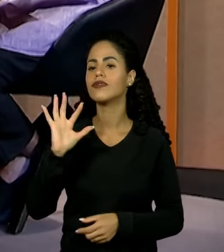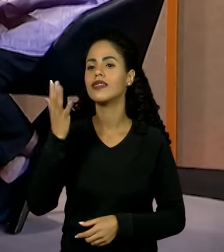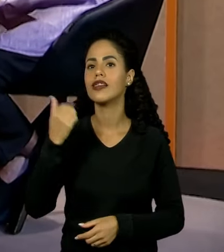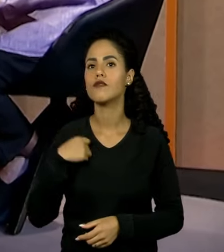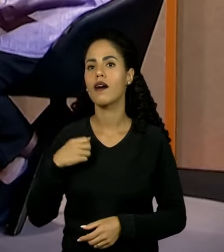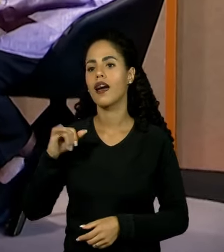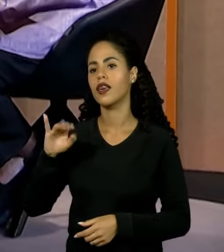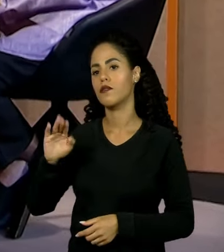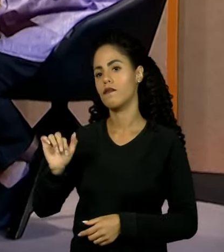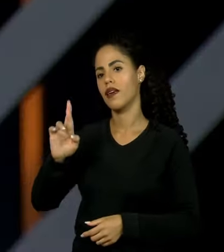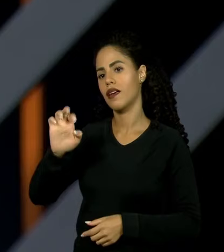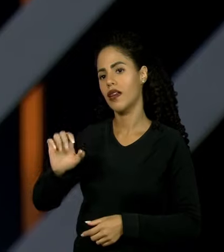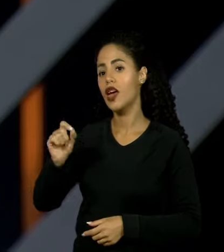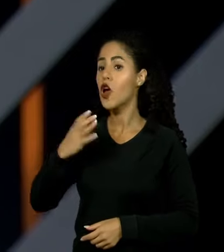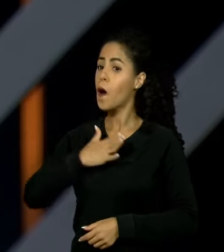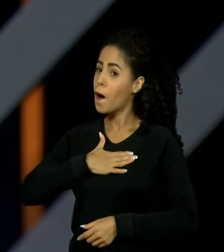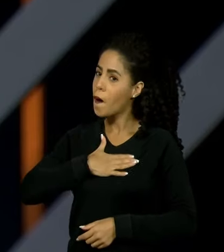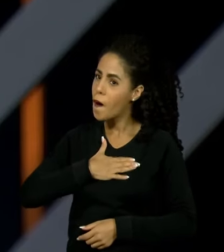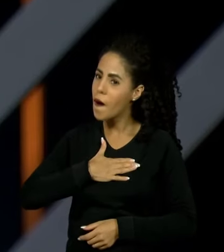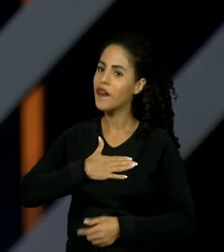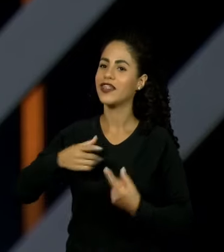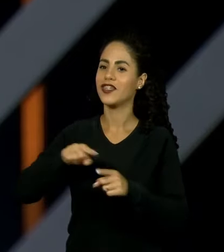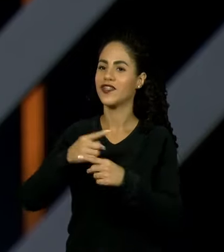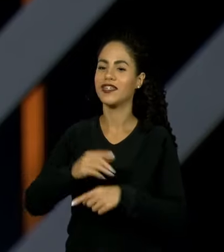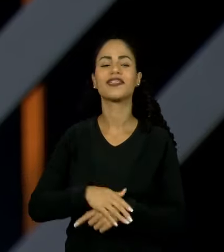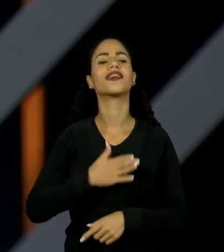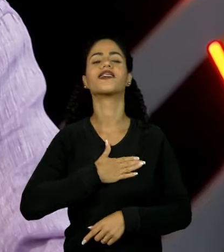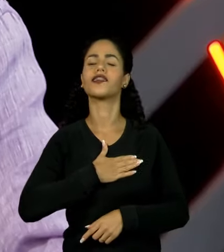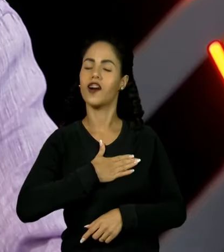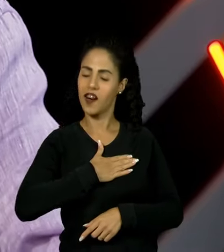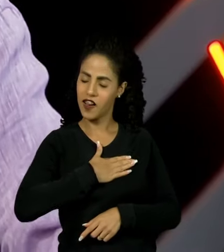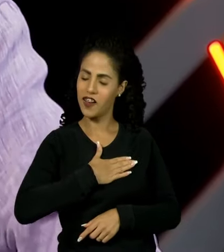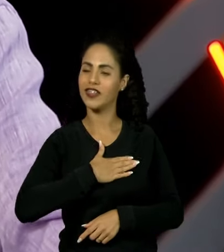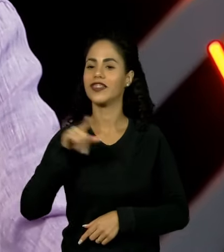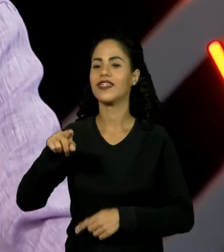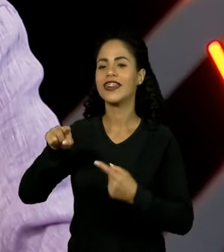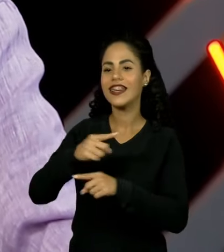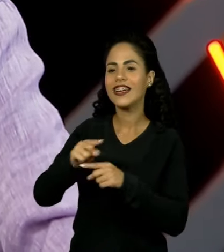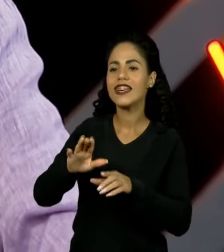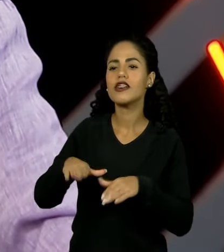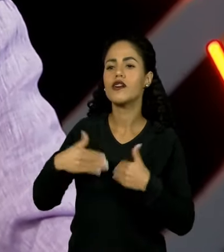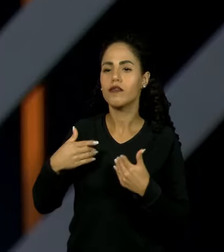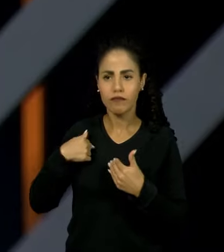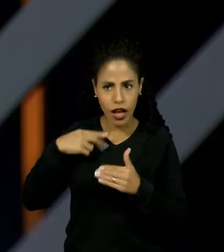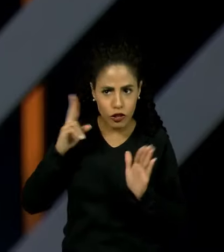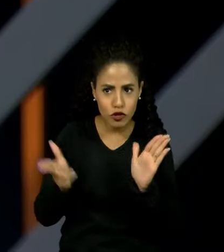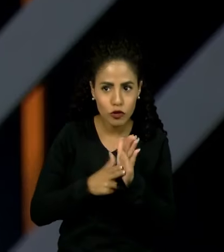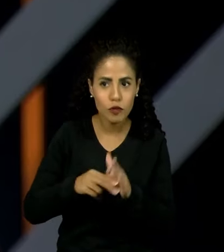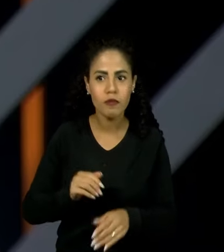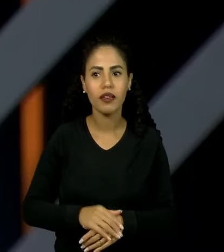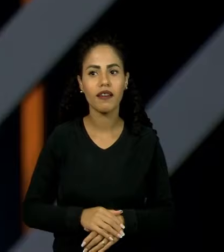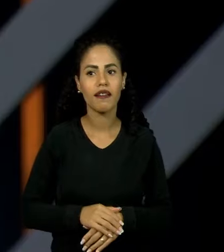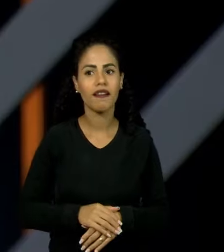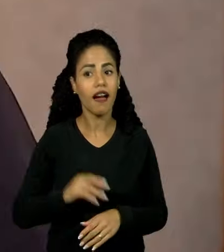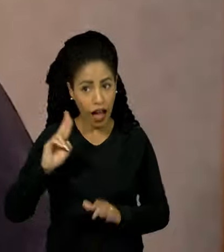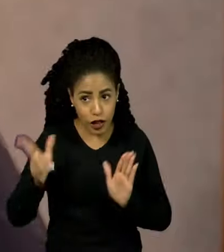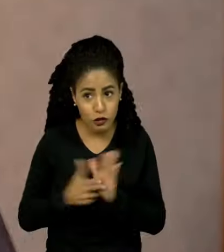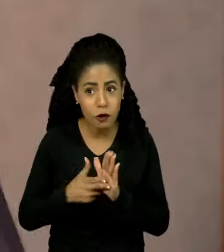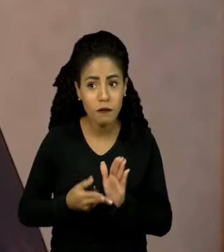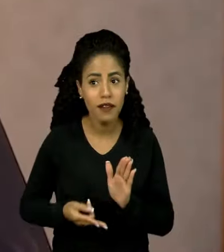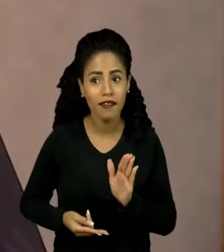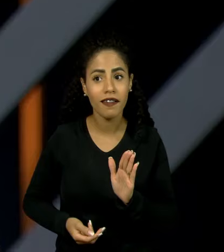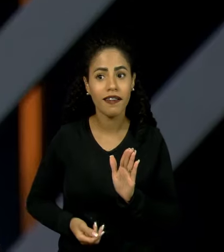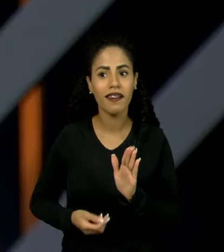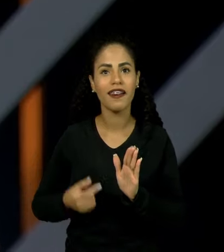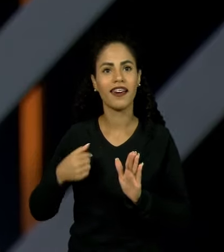o Iberê gosta de música. O Iberê toca um instrumento. Confessa aí, Iberê. Conta aí, eu fiquei